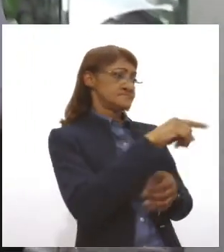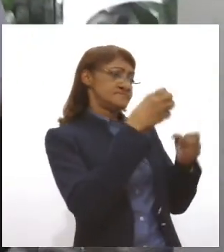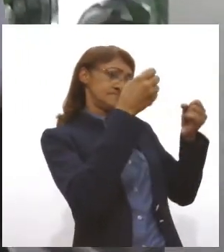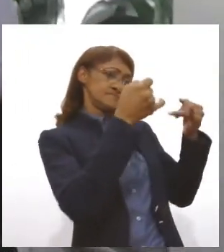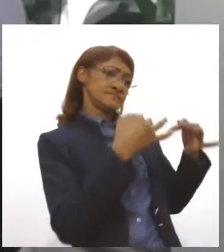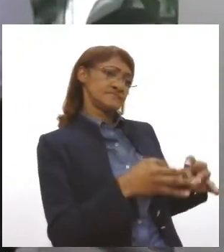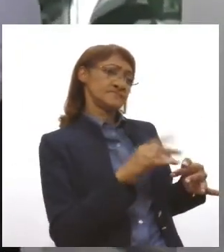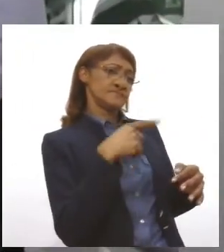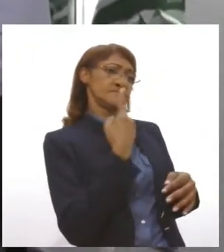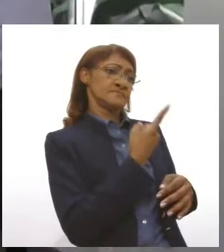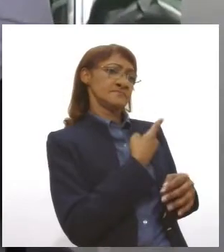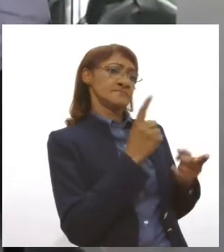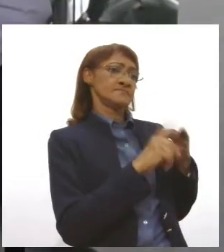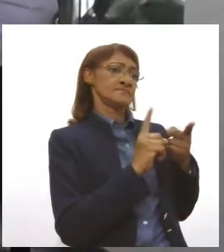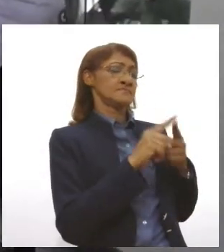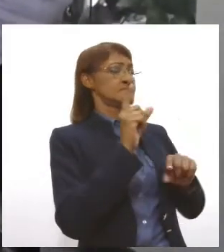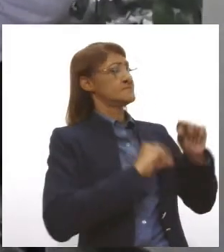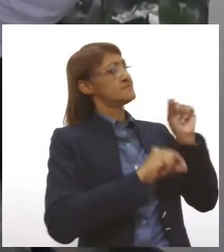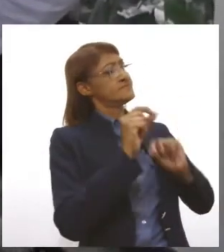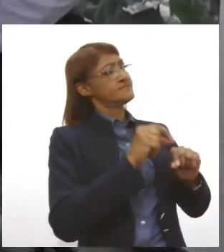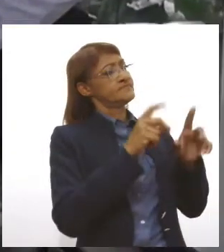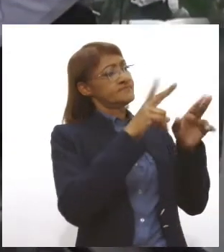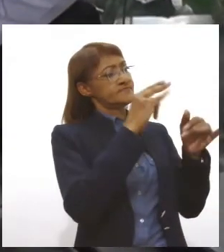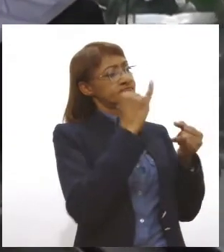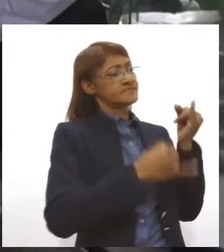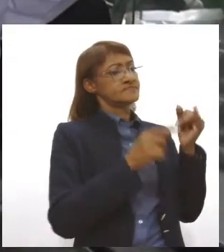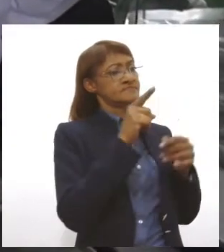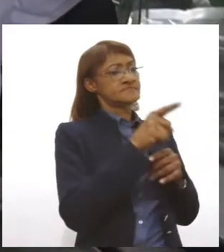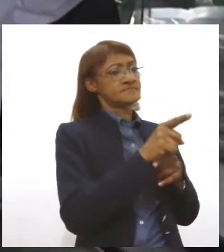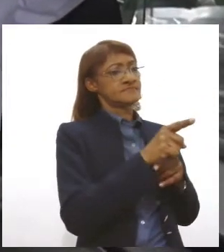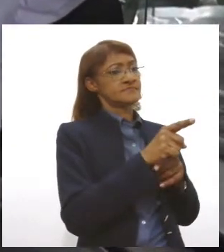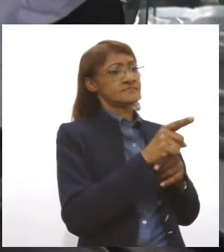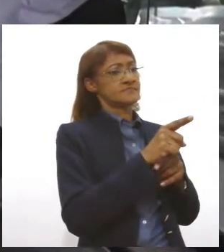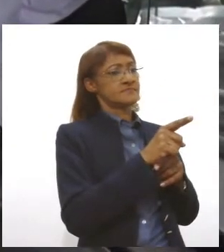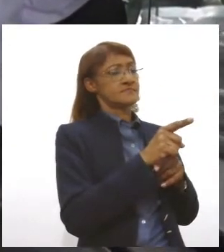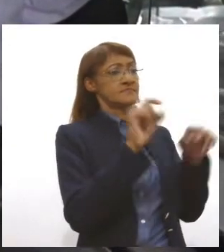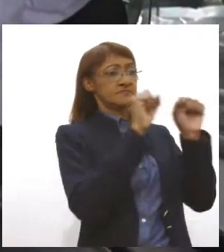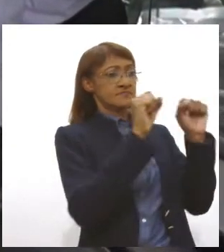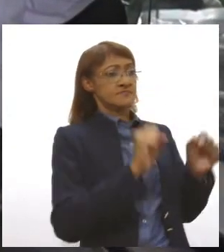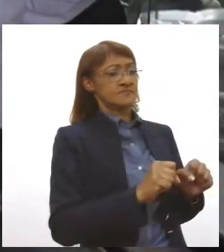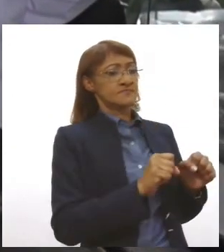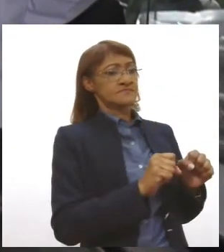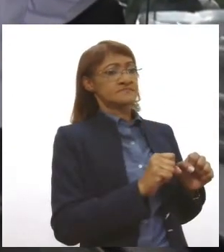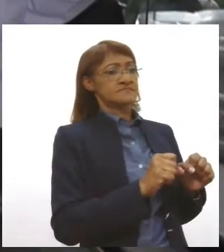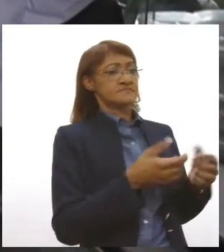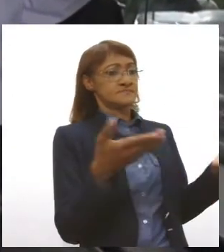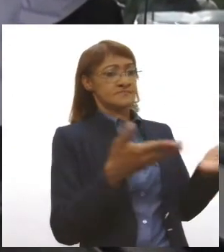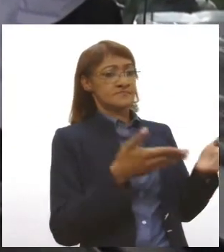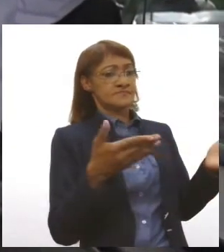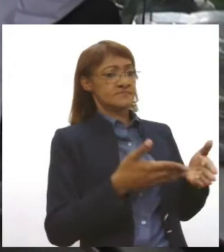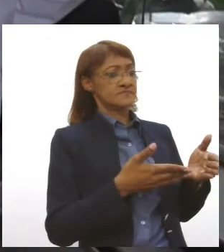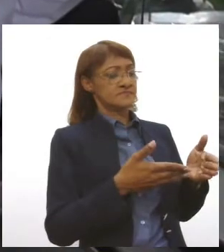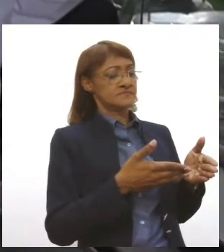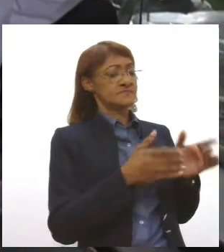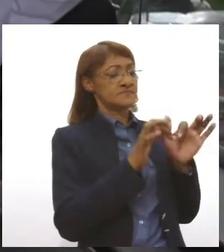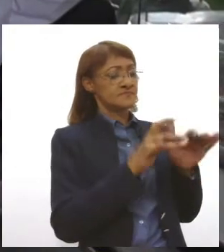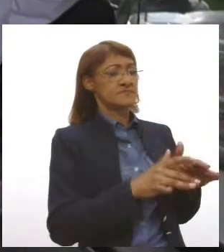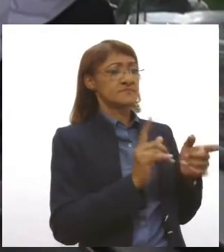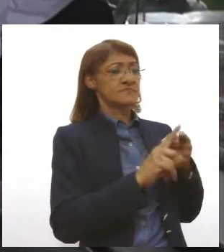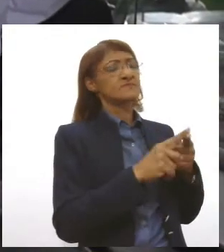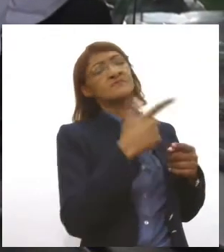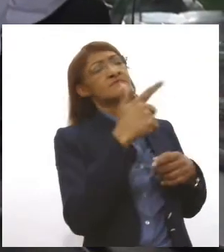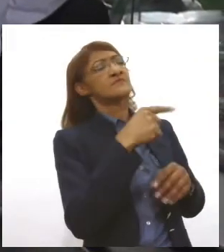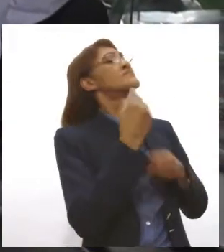também que, semelhante à certificação digital, que já está disponível aí no mercado, existe também o E-Notoriado. Como é que ele